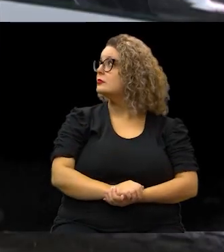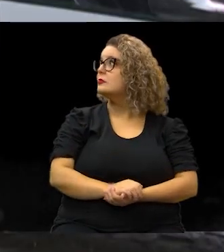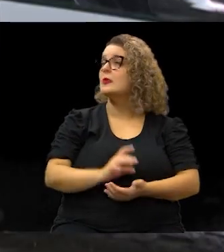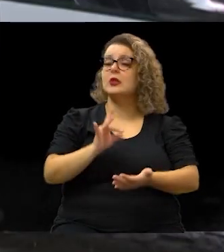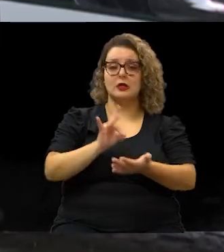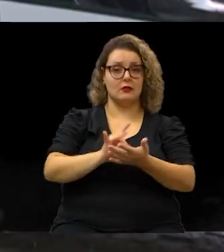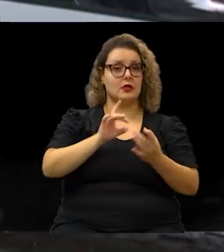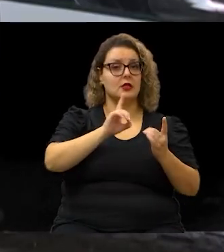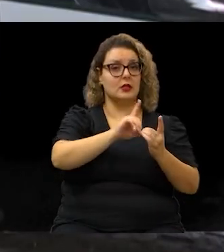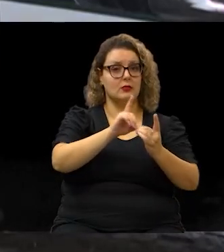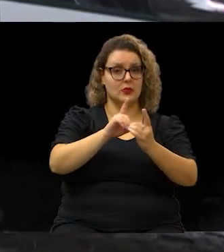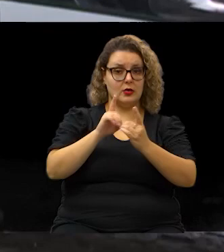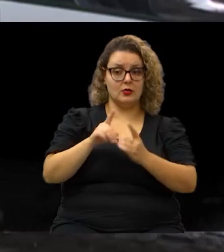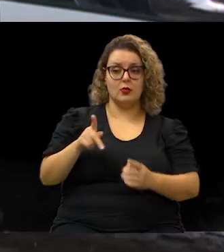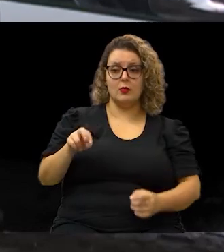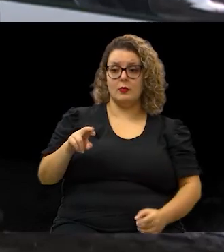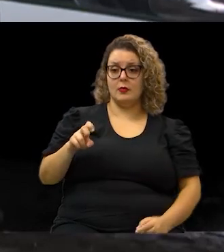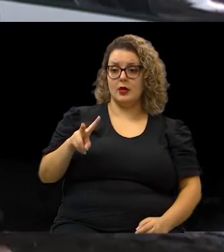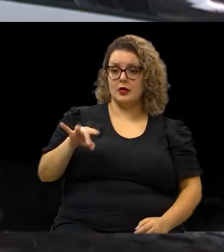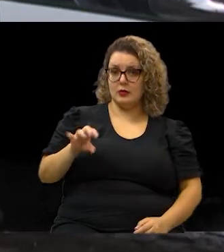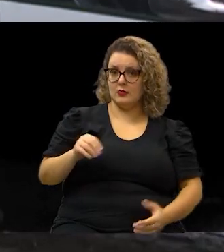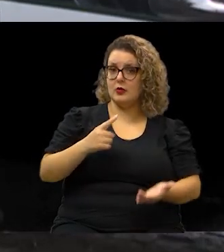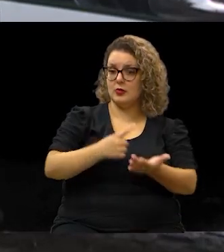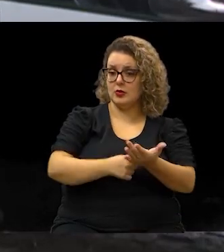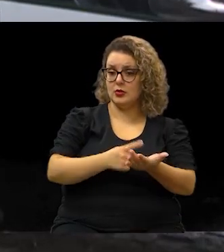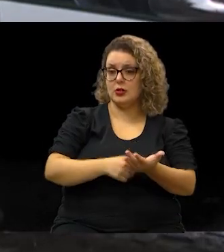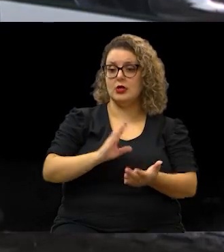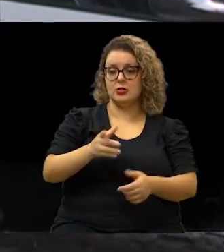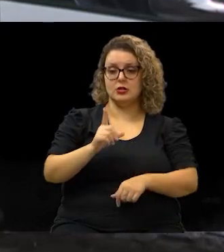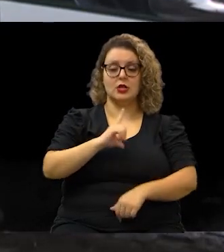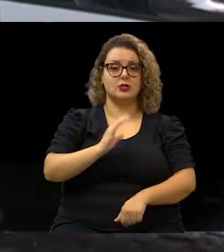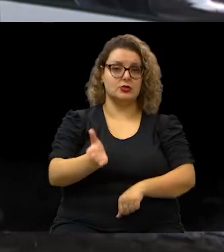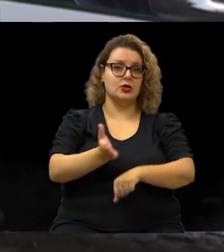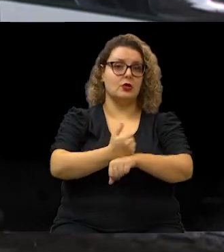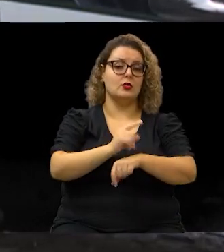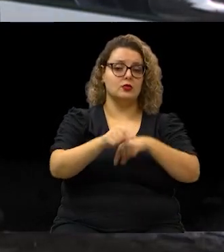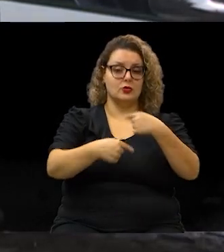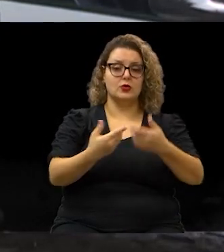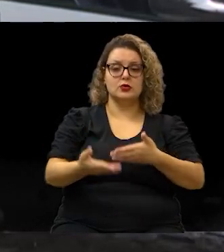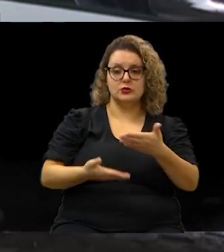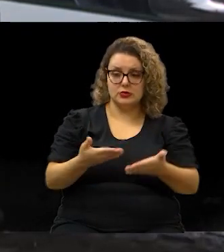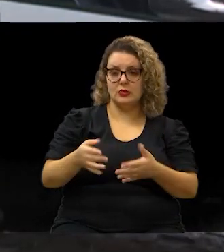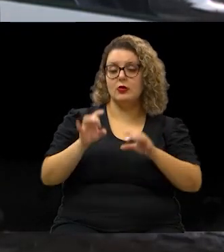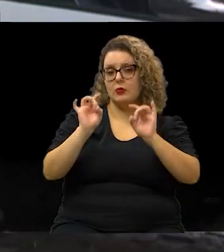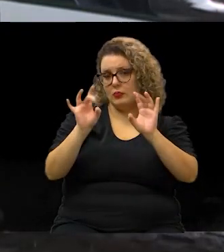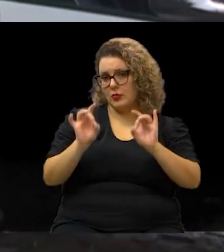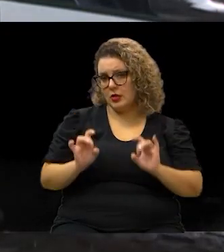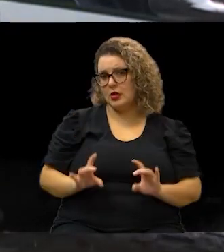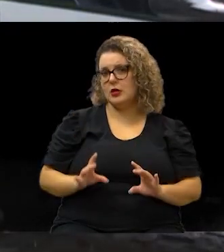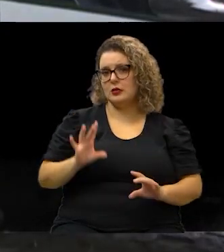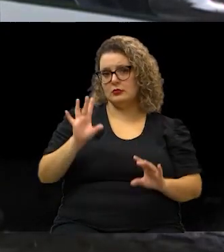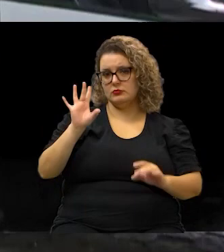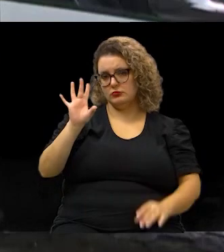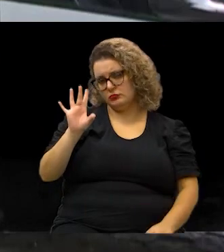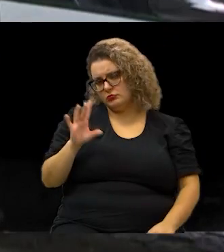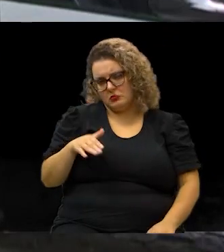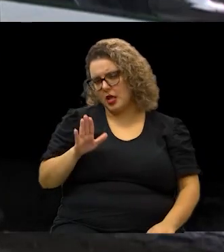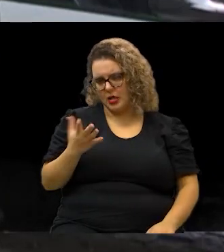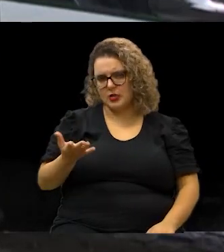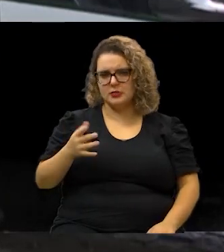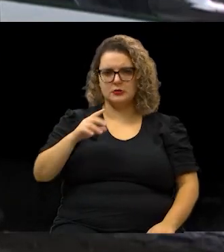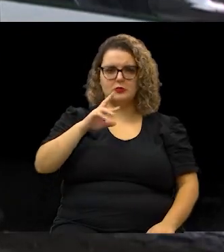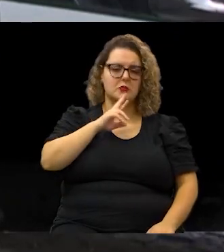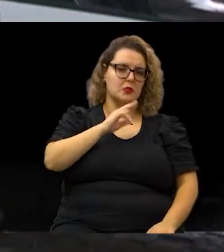esse atendimento prévio, agendado, ele já existia com outros serviços mais específicos, no caso de empreendedores, por